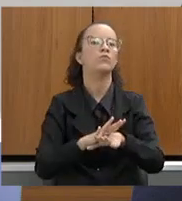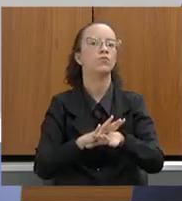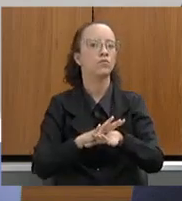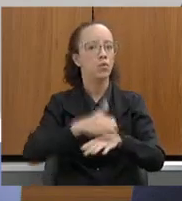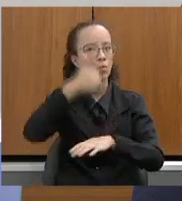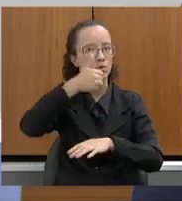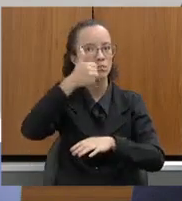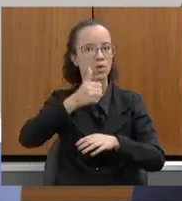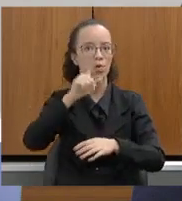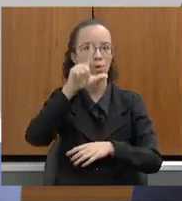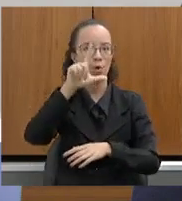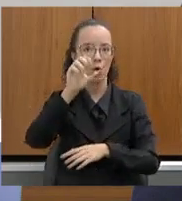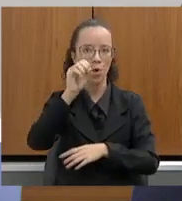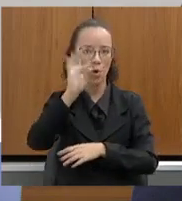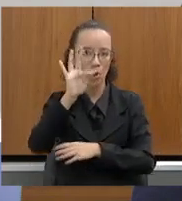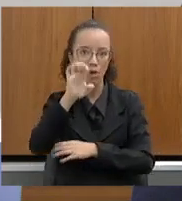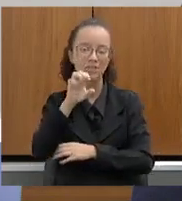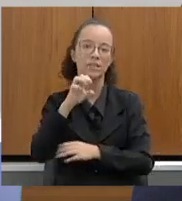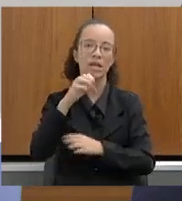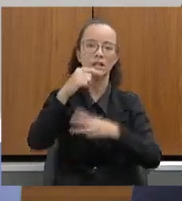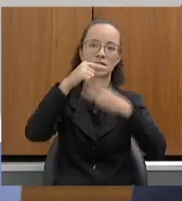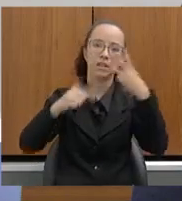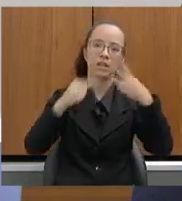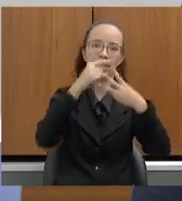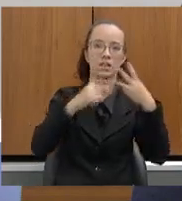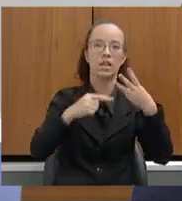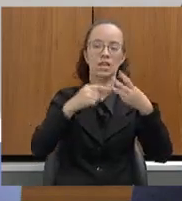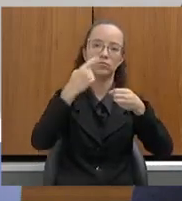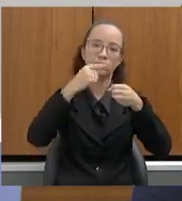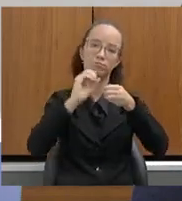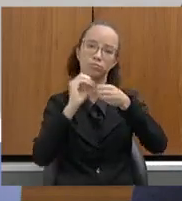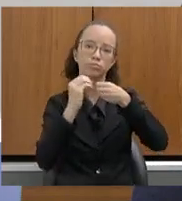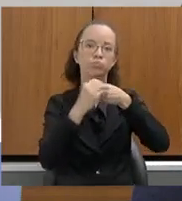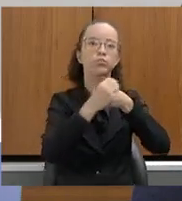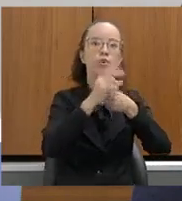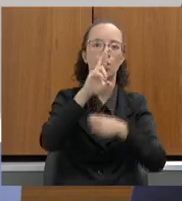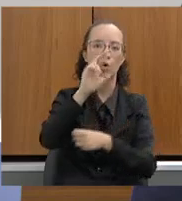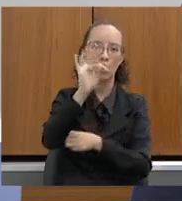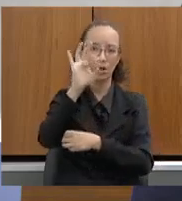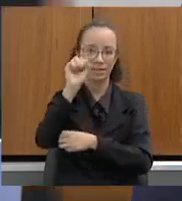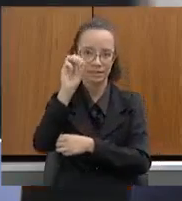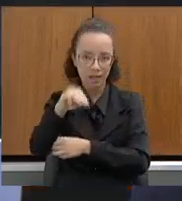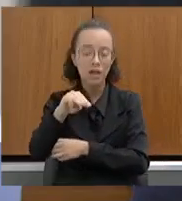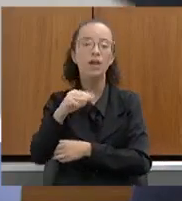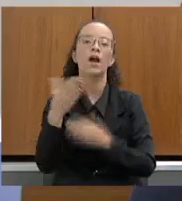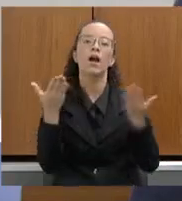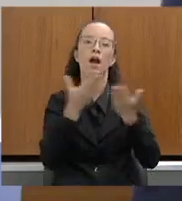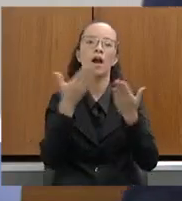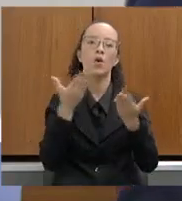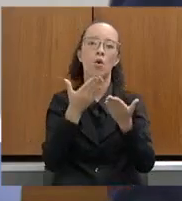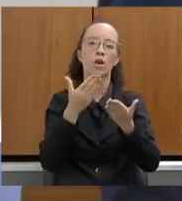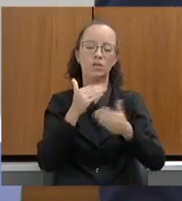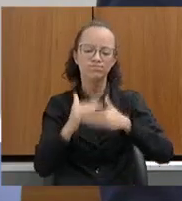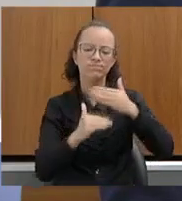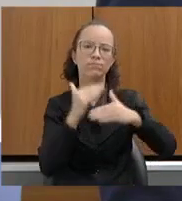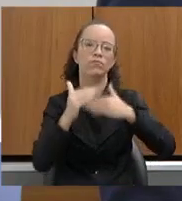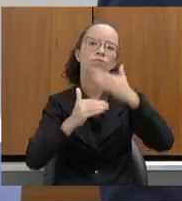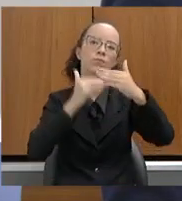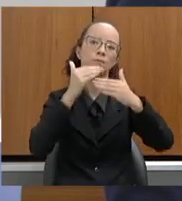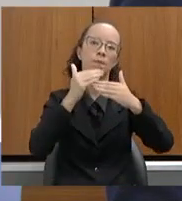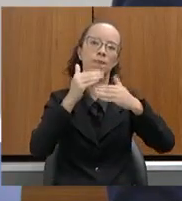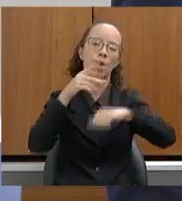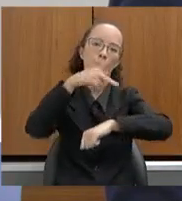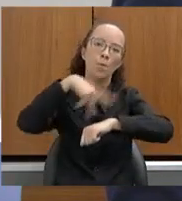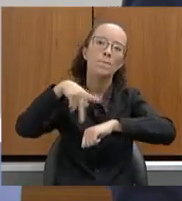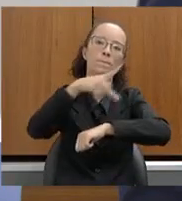primeiro lote, com três unidades aqui na região metropolitana, conhecido como Rota Lund, e agora está em processo o Parque do